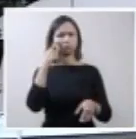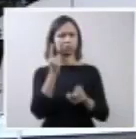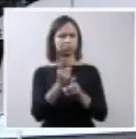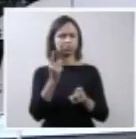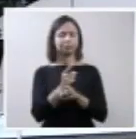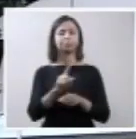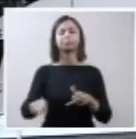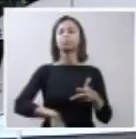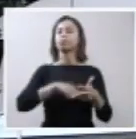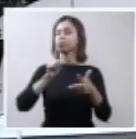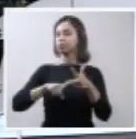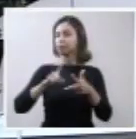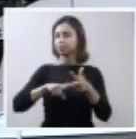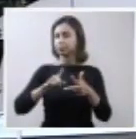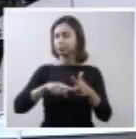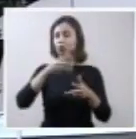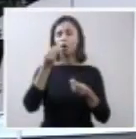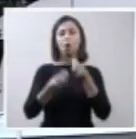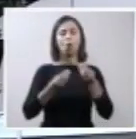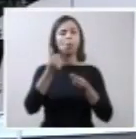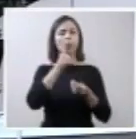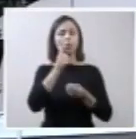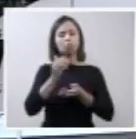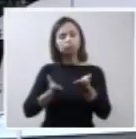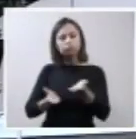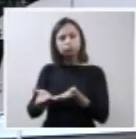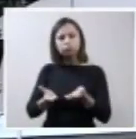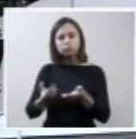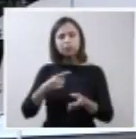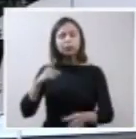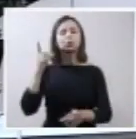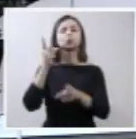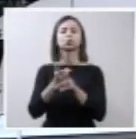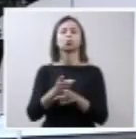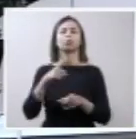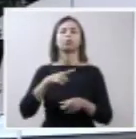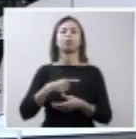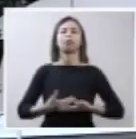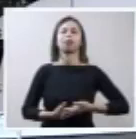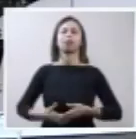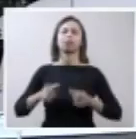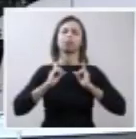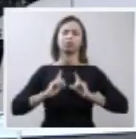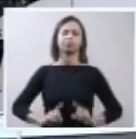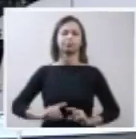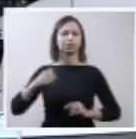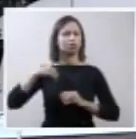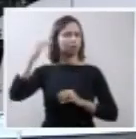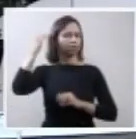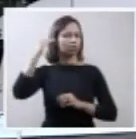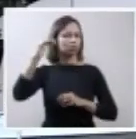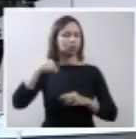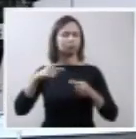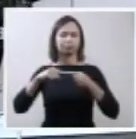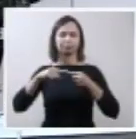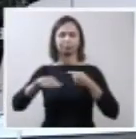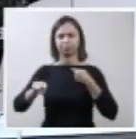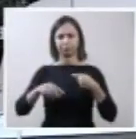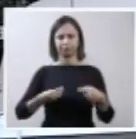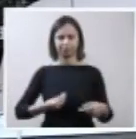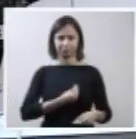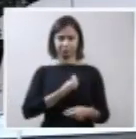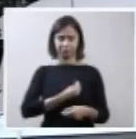como as mulheres são atendidas após o diagnóstico de uma malformação fetal incompatível com a vida, como é o caso da